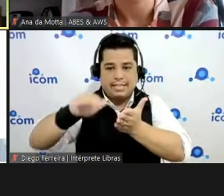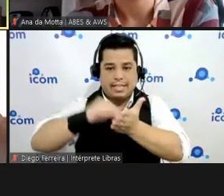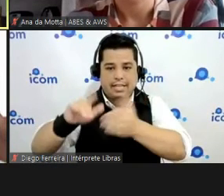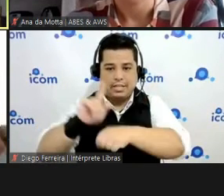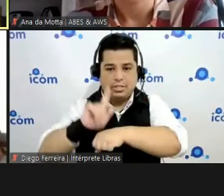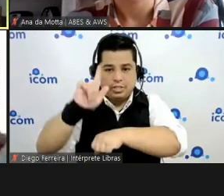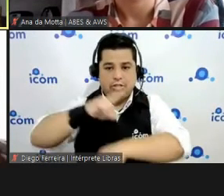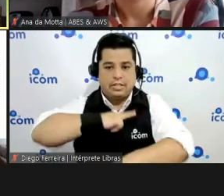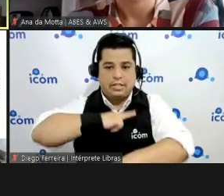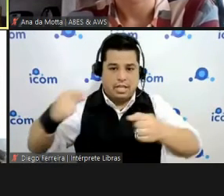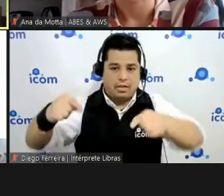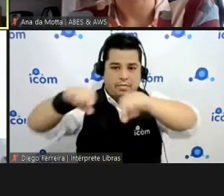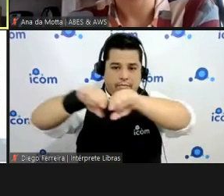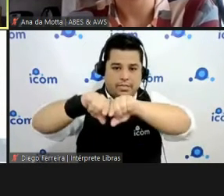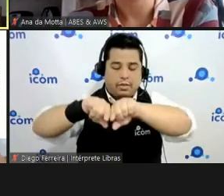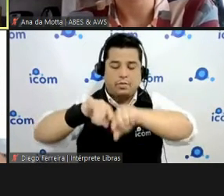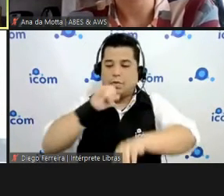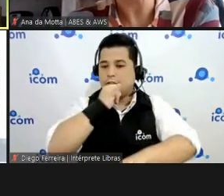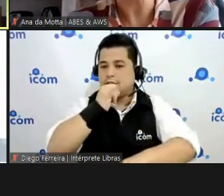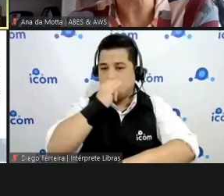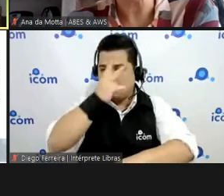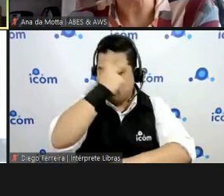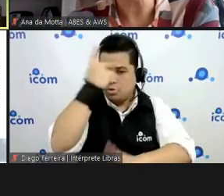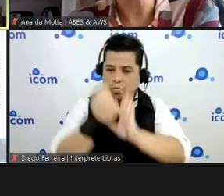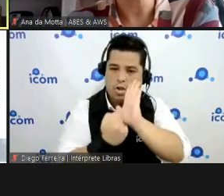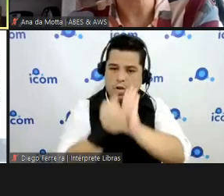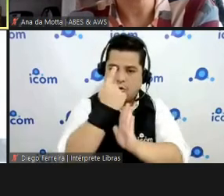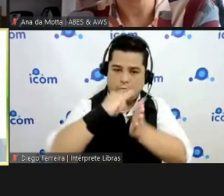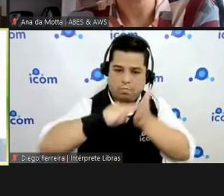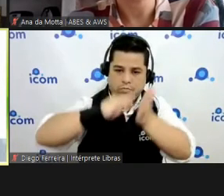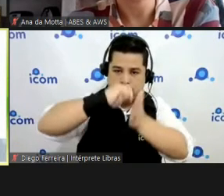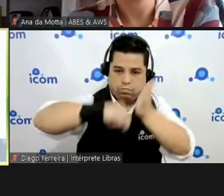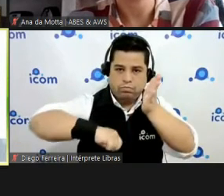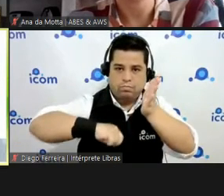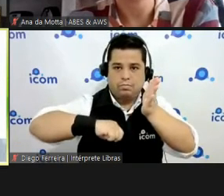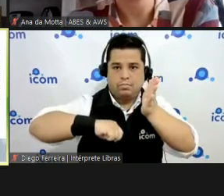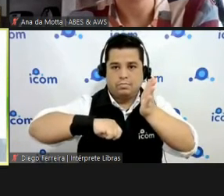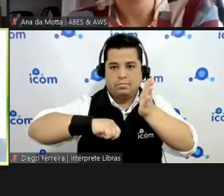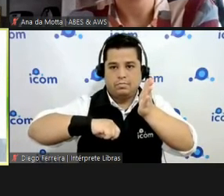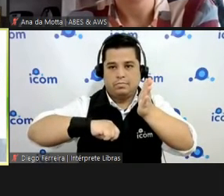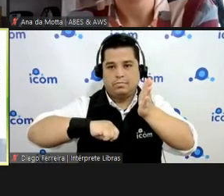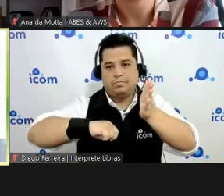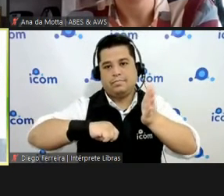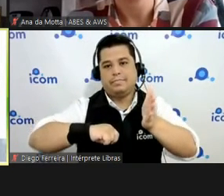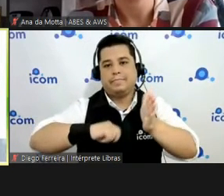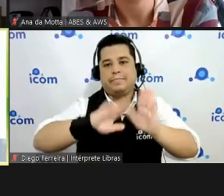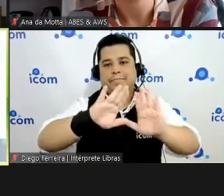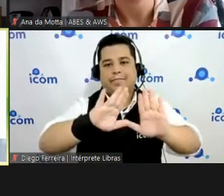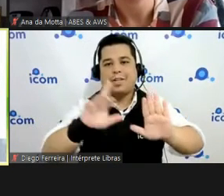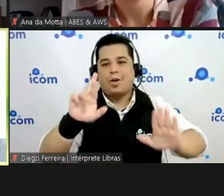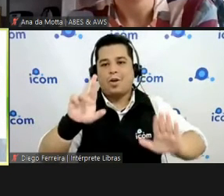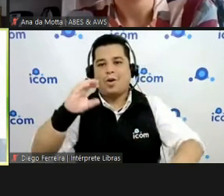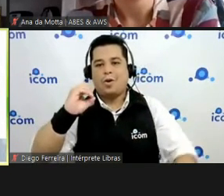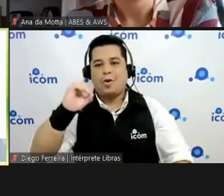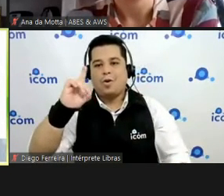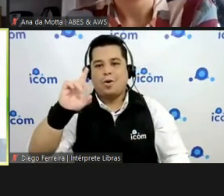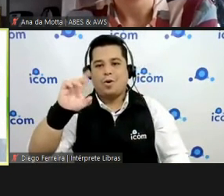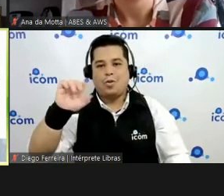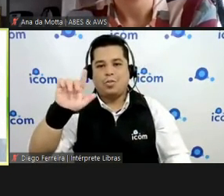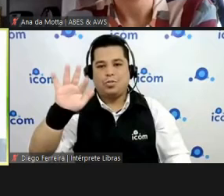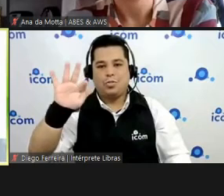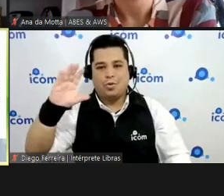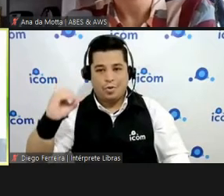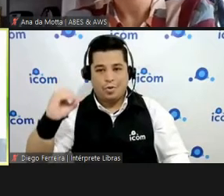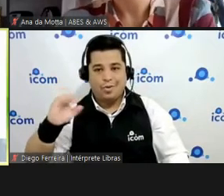você fez uma contratação né você faz uma sensacional aliás deixa eu fazer um parênteses parabéns essa era uma